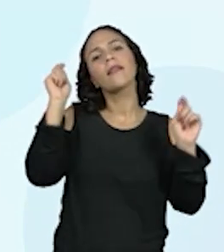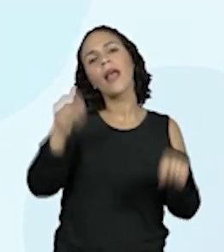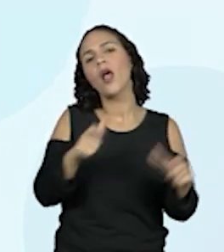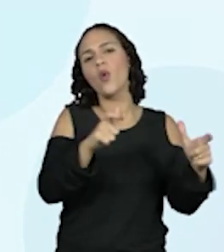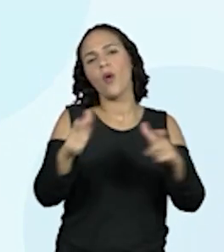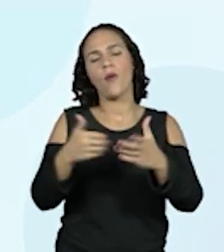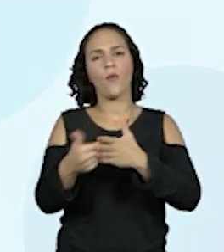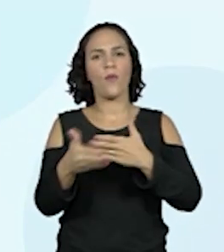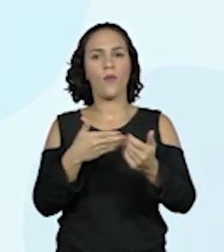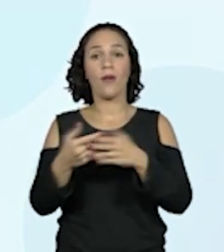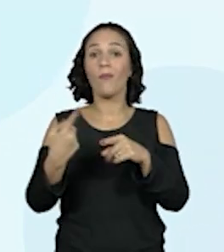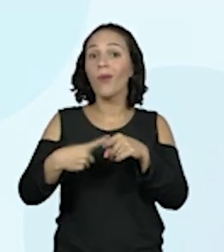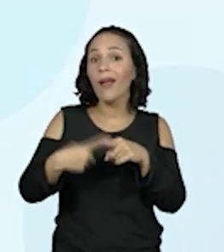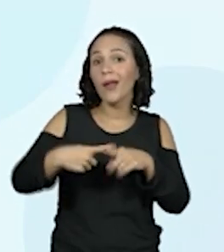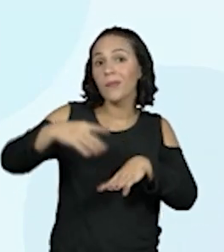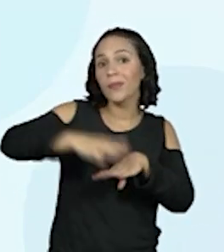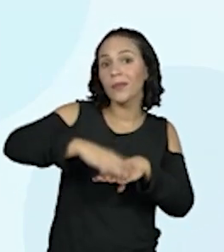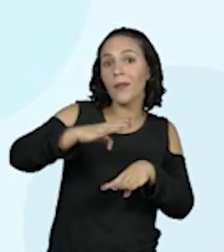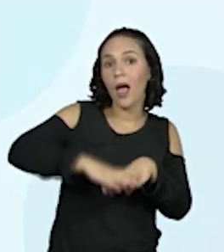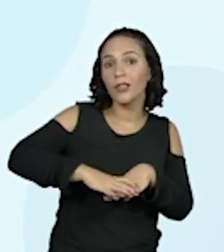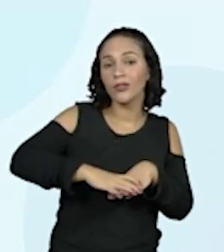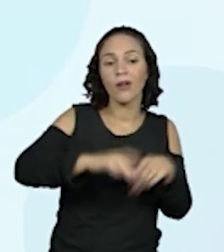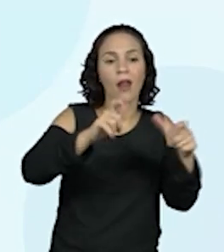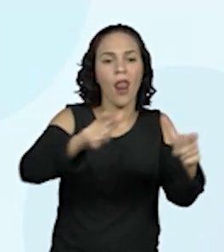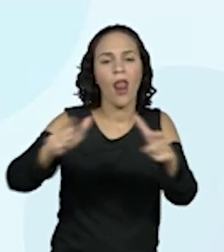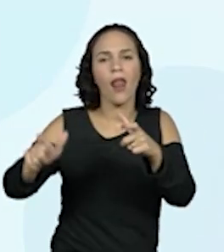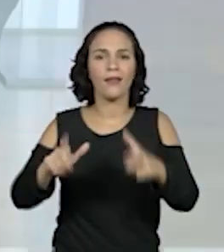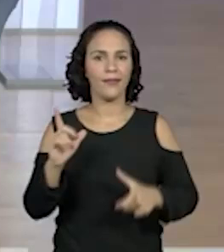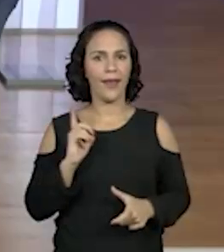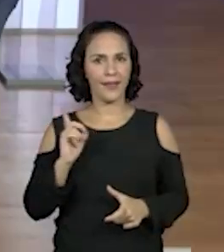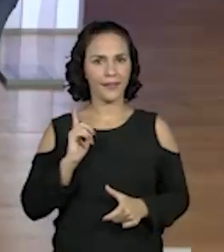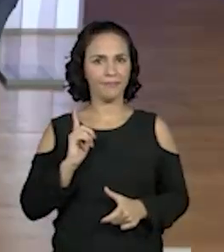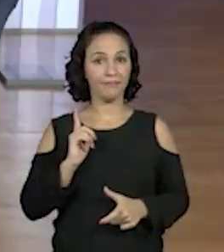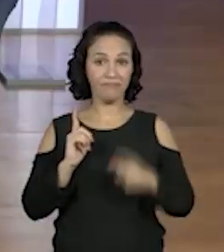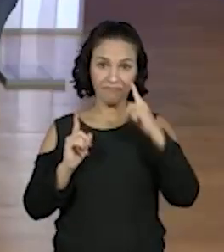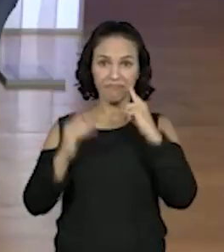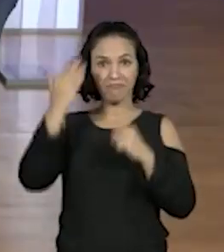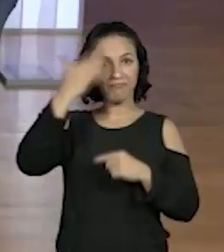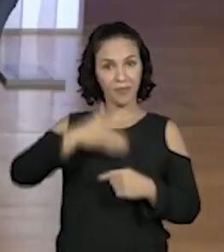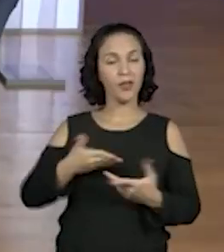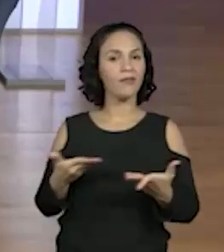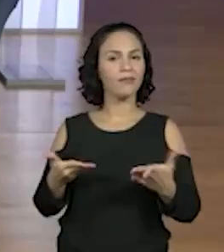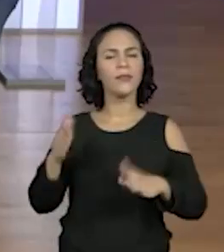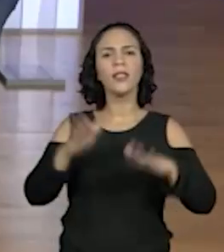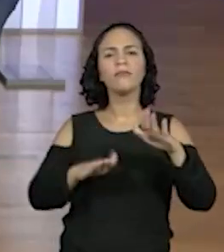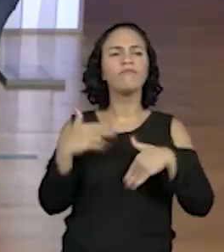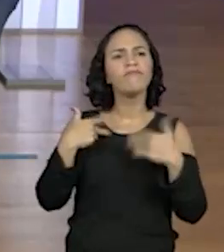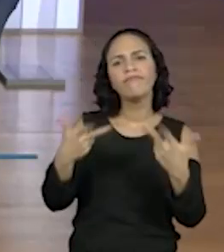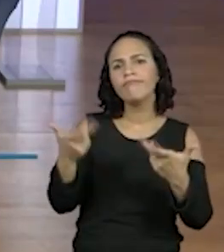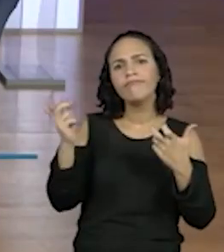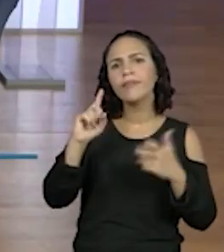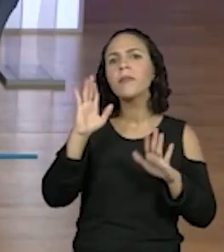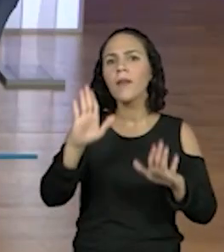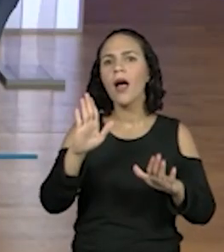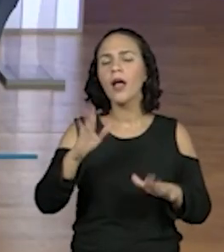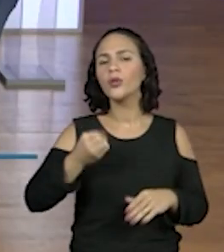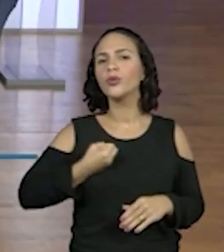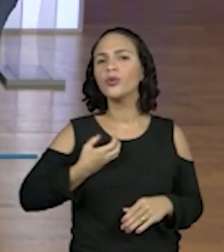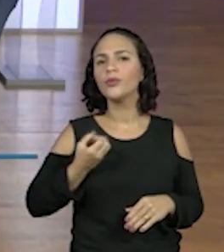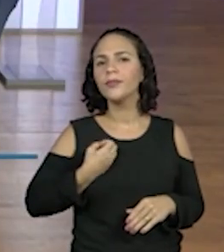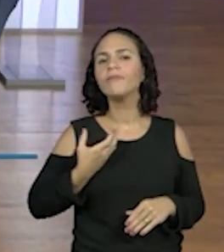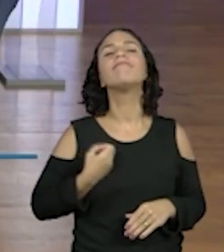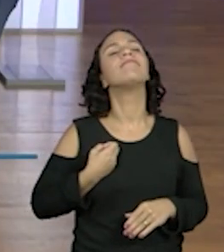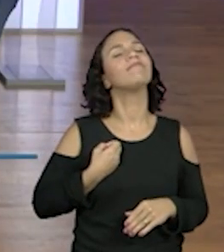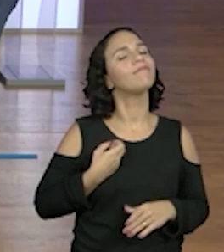a matemática, ela está em todo lugar, Com certeza, os números estão aí. Nós nem percebemos, mas nós estamos utilizando eles